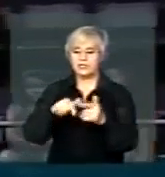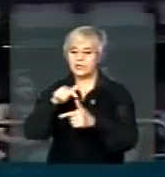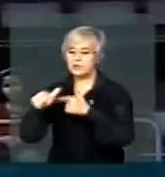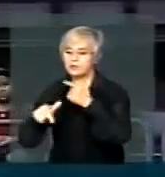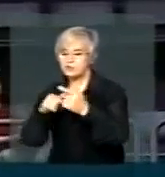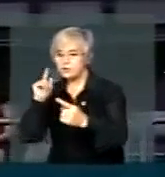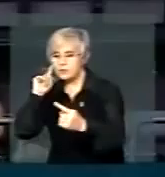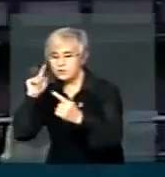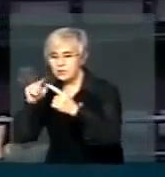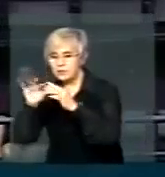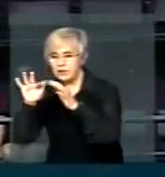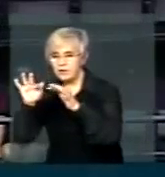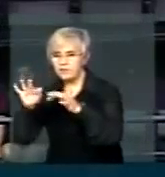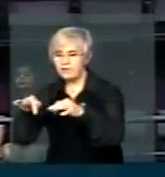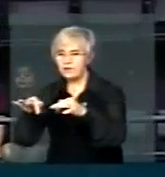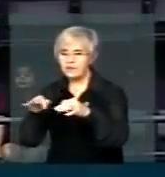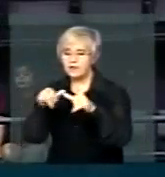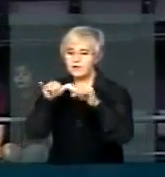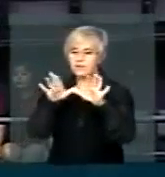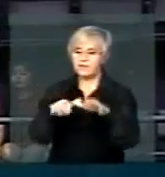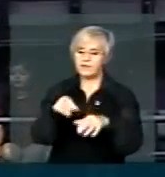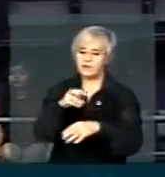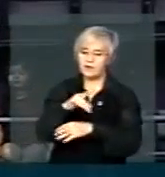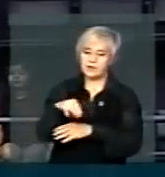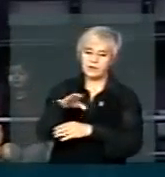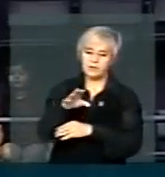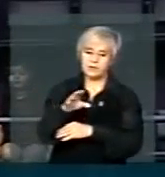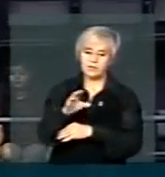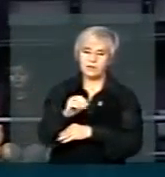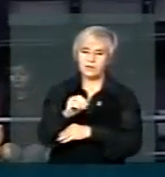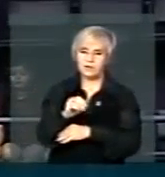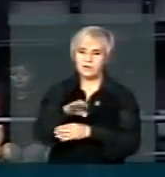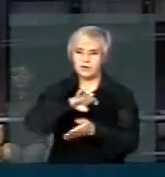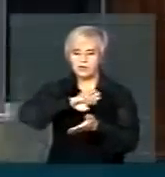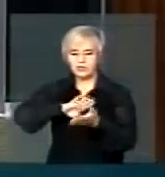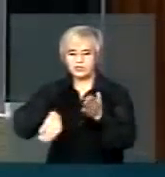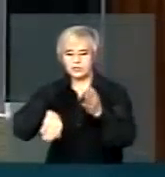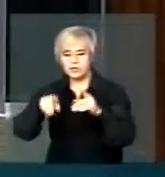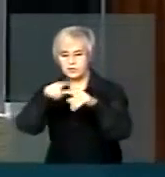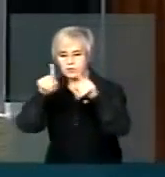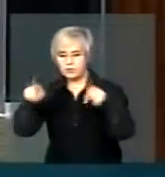retirando o público, deixando o privado. Por isso eu peço...